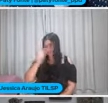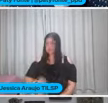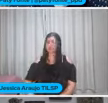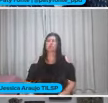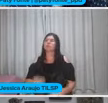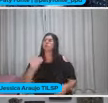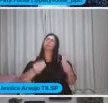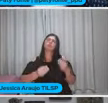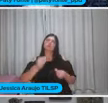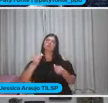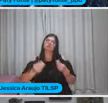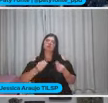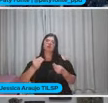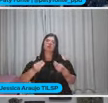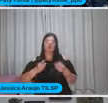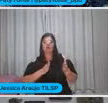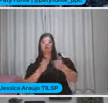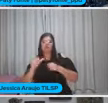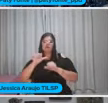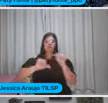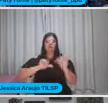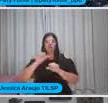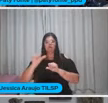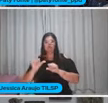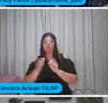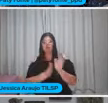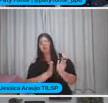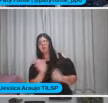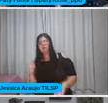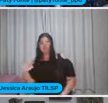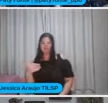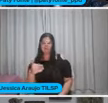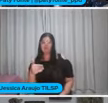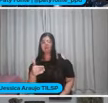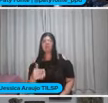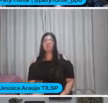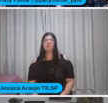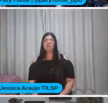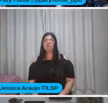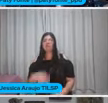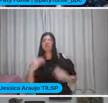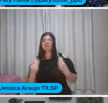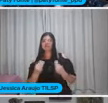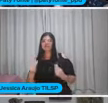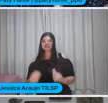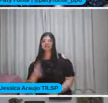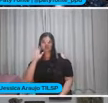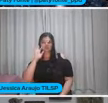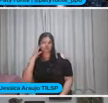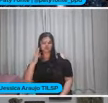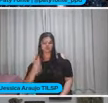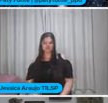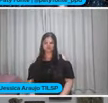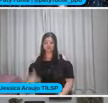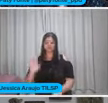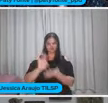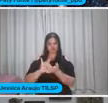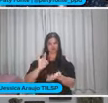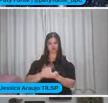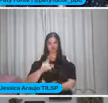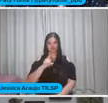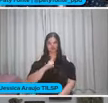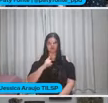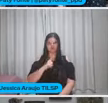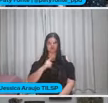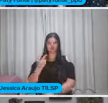como Contornar obstáculos Como é que a gente pode Lidar com a realidade Que a gente tem